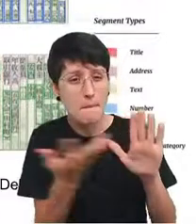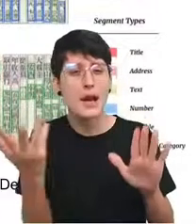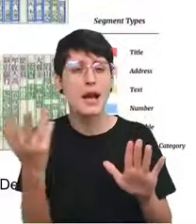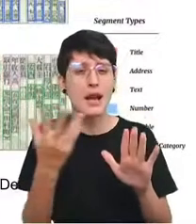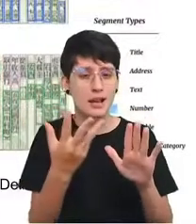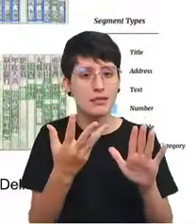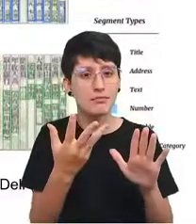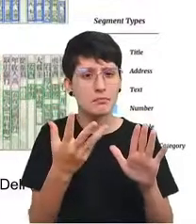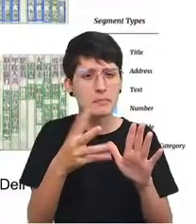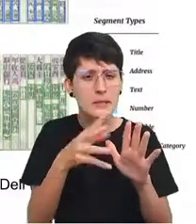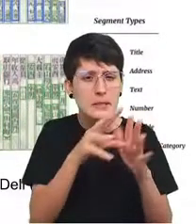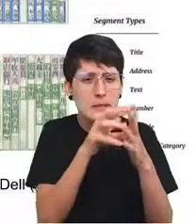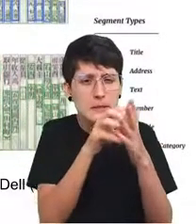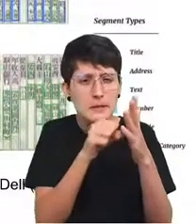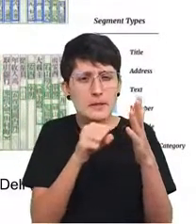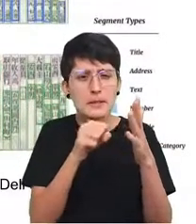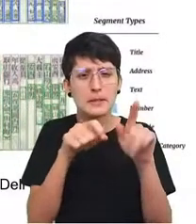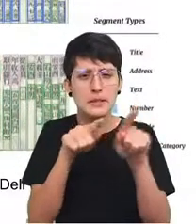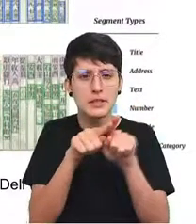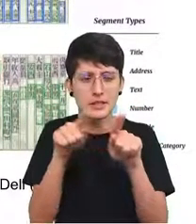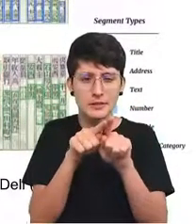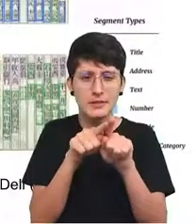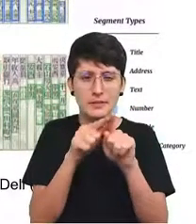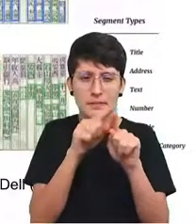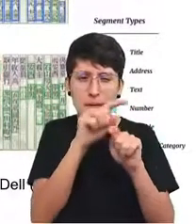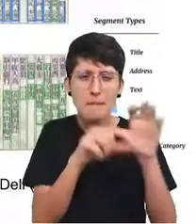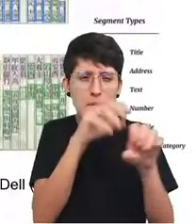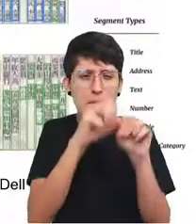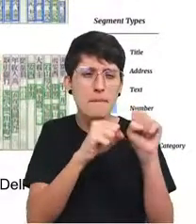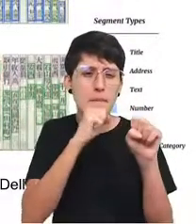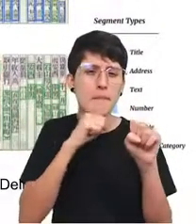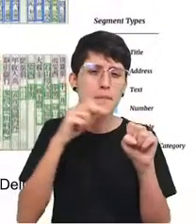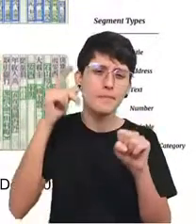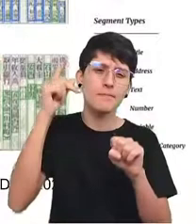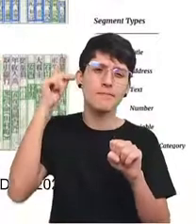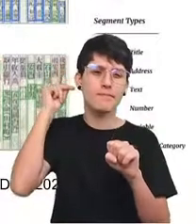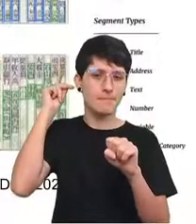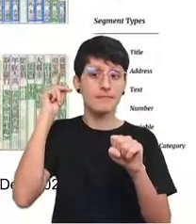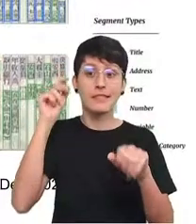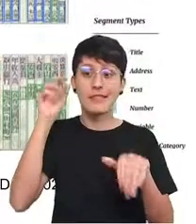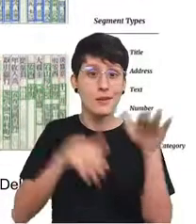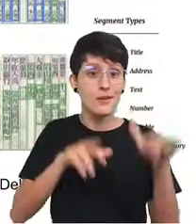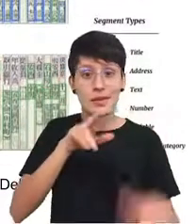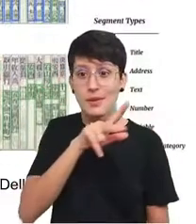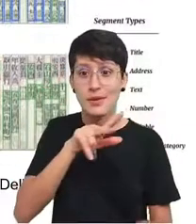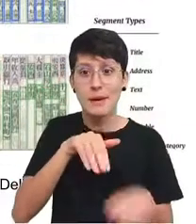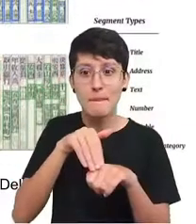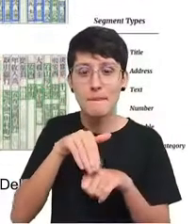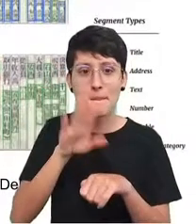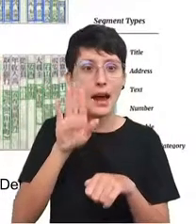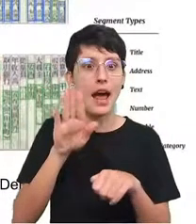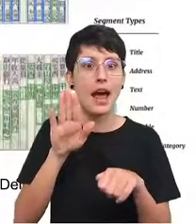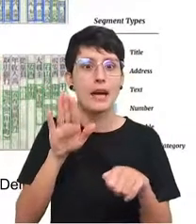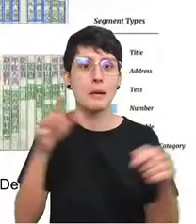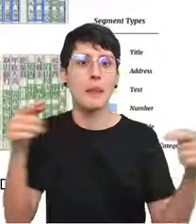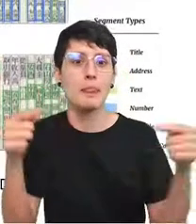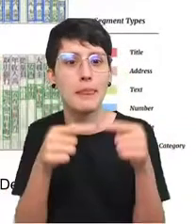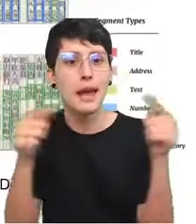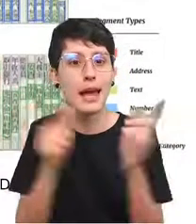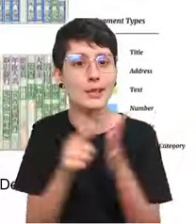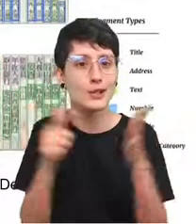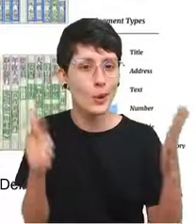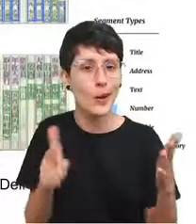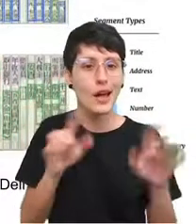extraindo orçamentos desses pergaminhos antigos. Talvez não seja a coisa mais jornalística, mas